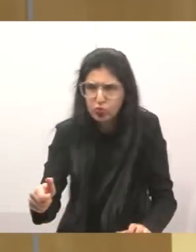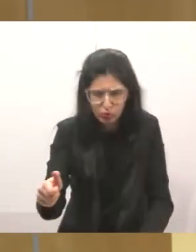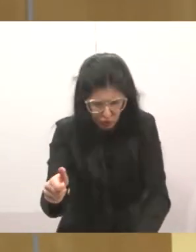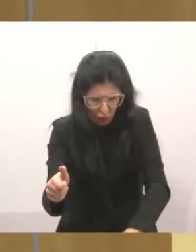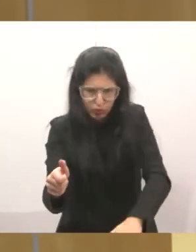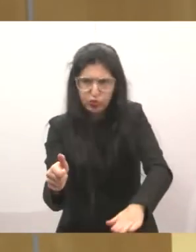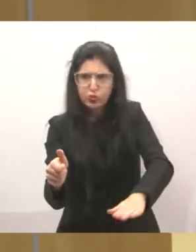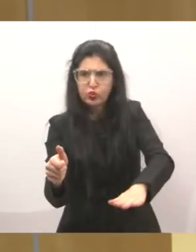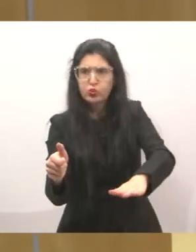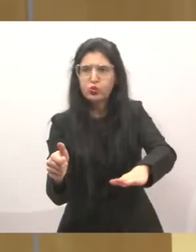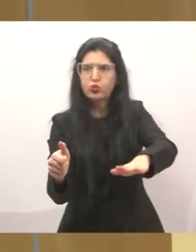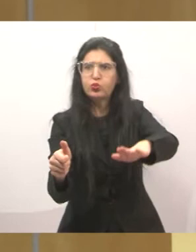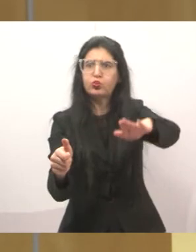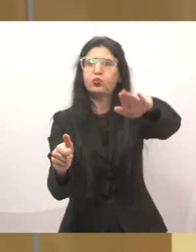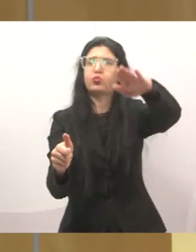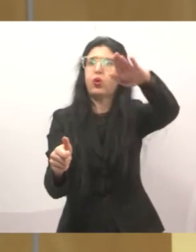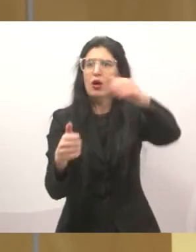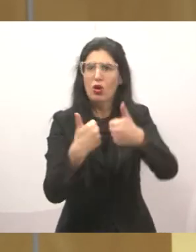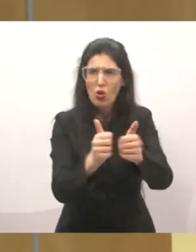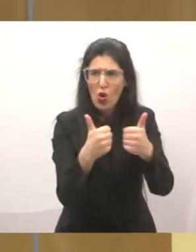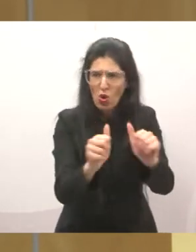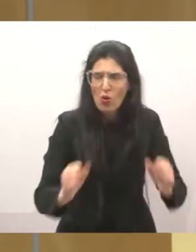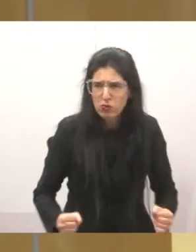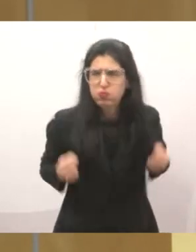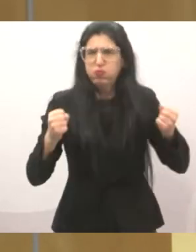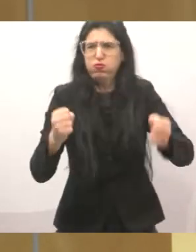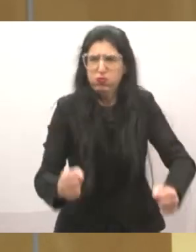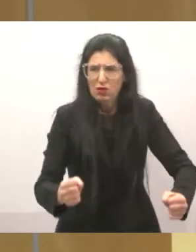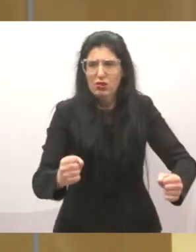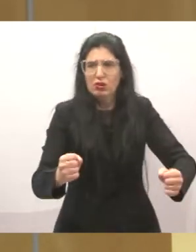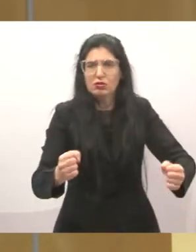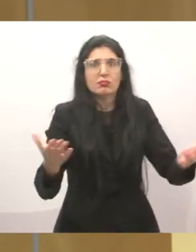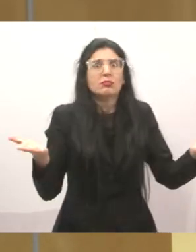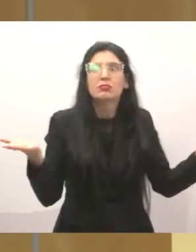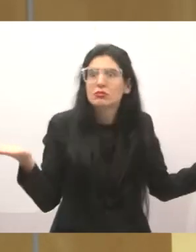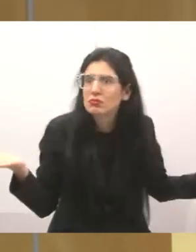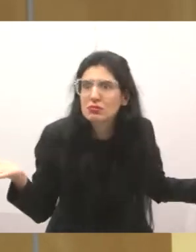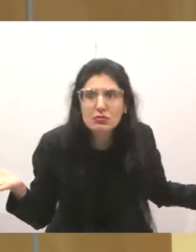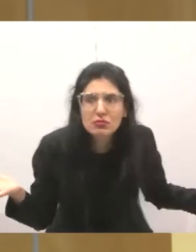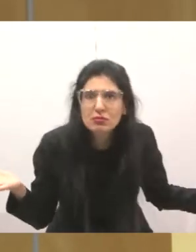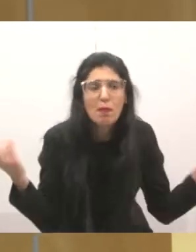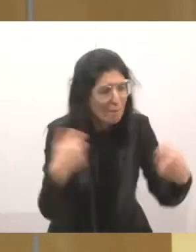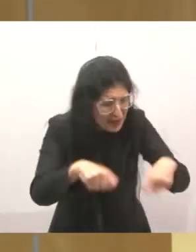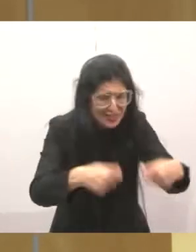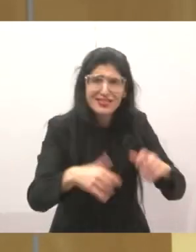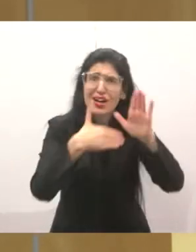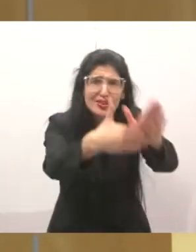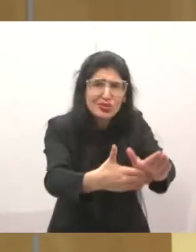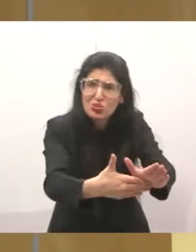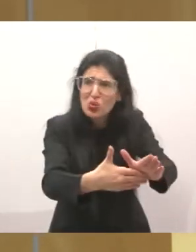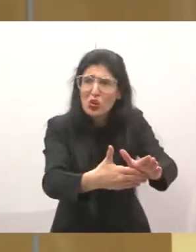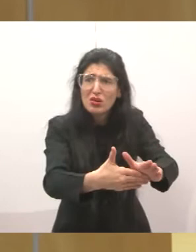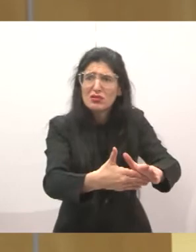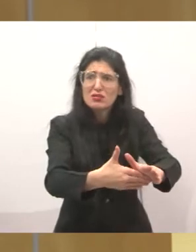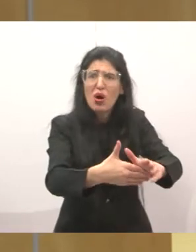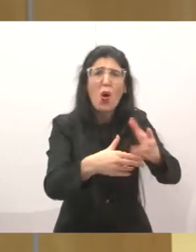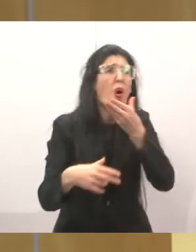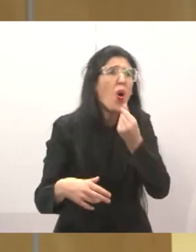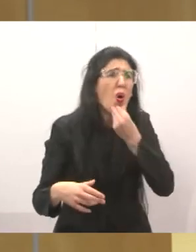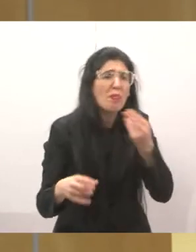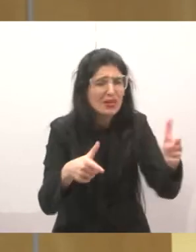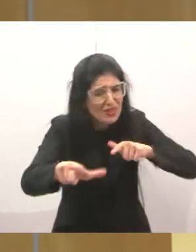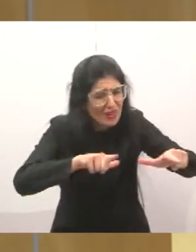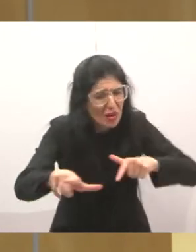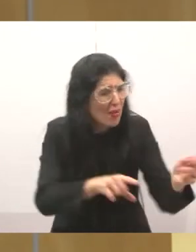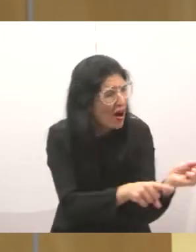lamentável. Isso é lamentável. Eu acho que o prefeito, que tem essa mentalidade com isso, eu acho que é um prefeito que